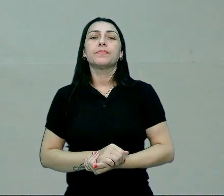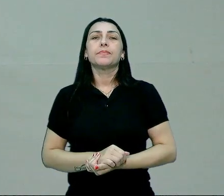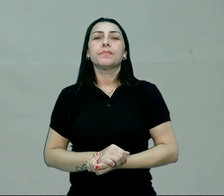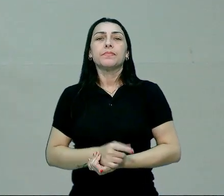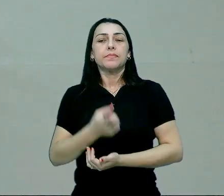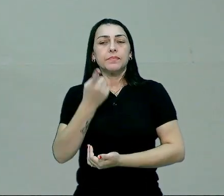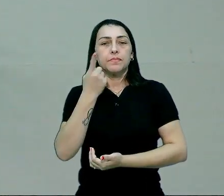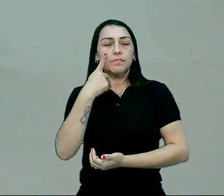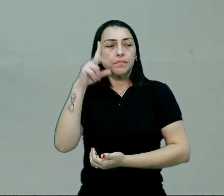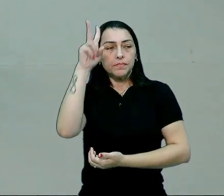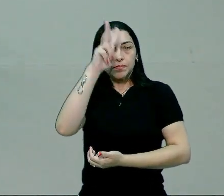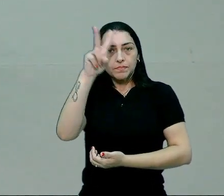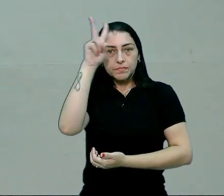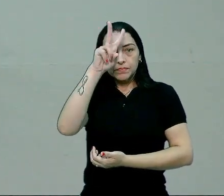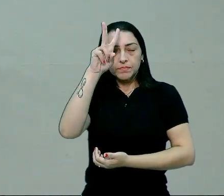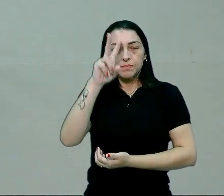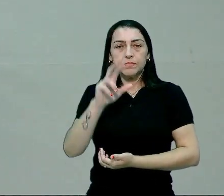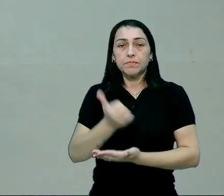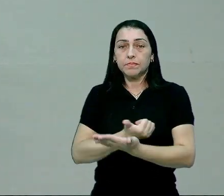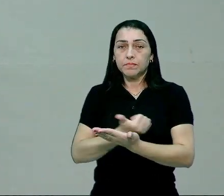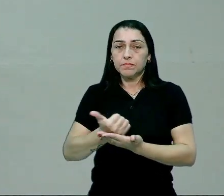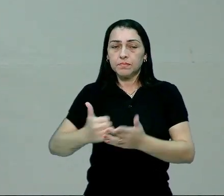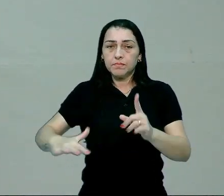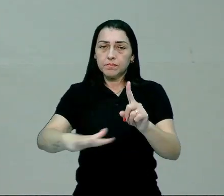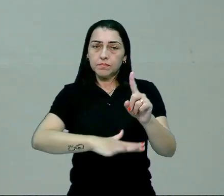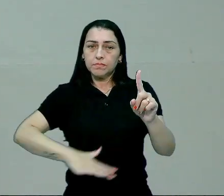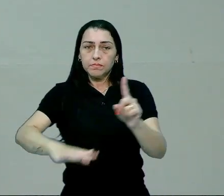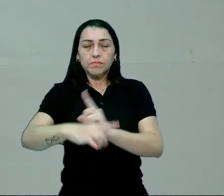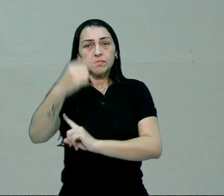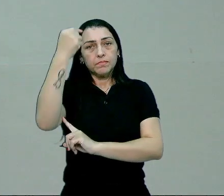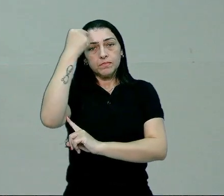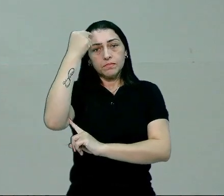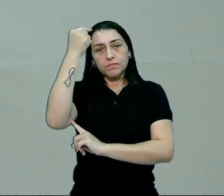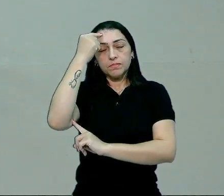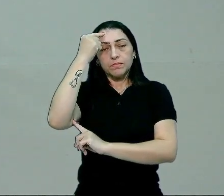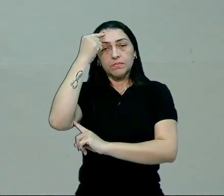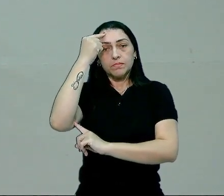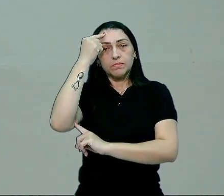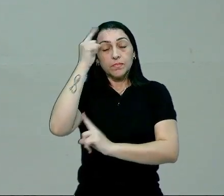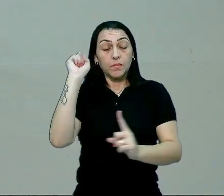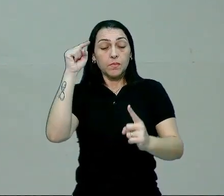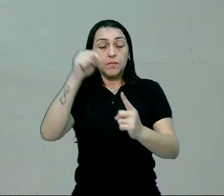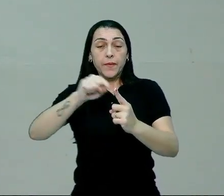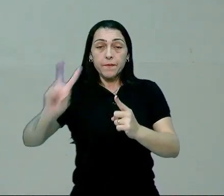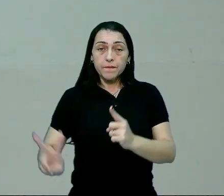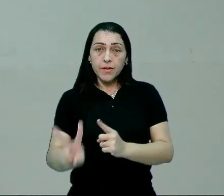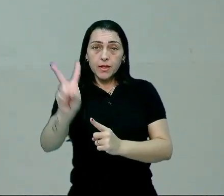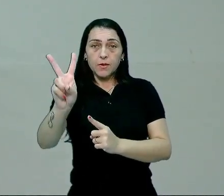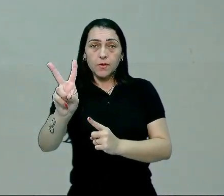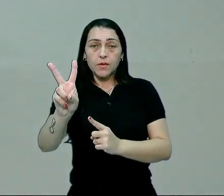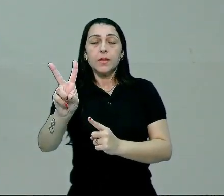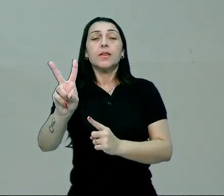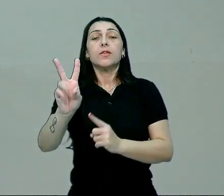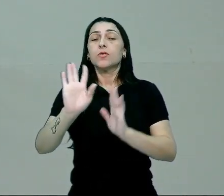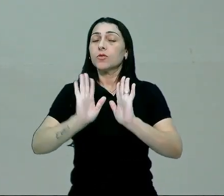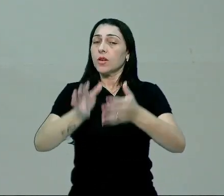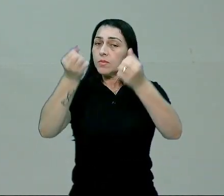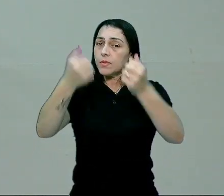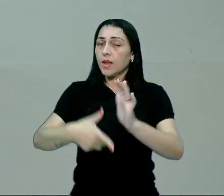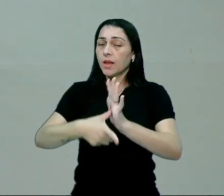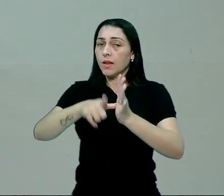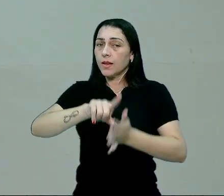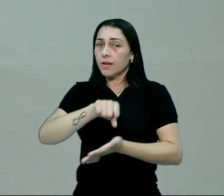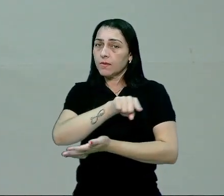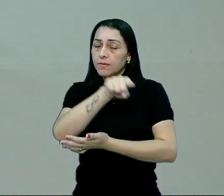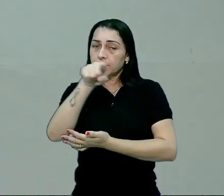Então vamos relembrar. A ação social racional visando valores. Conforme eu expliquei